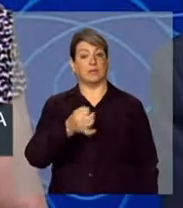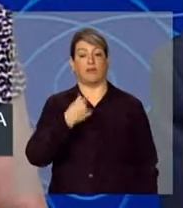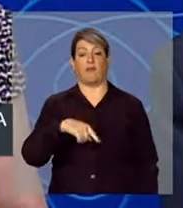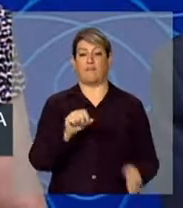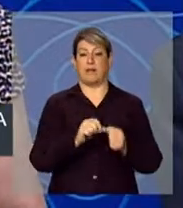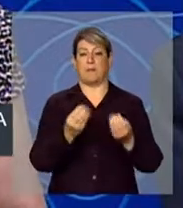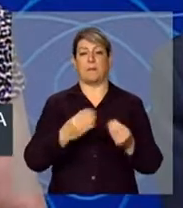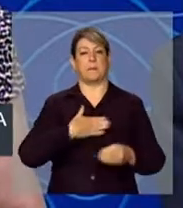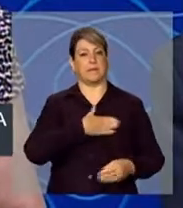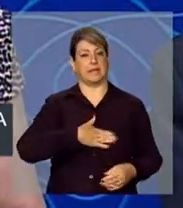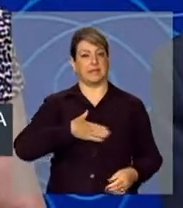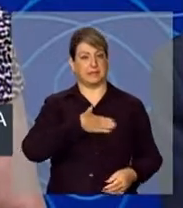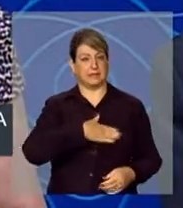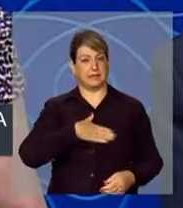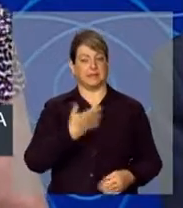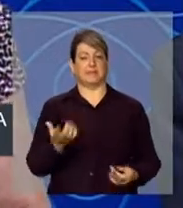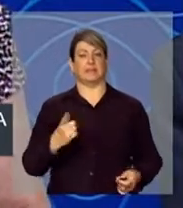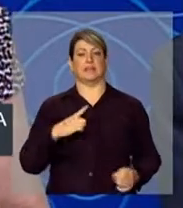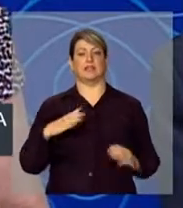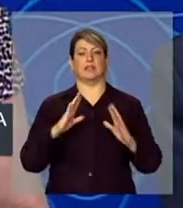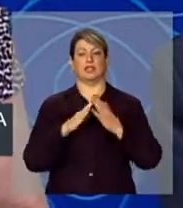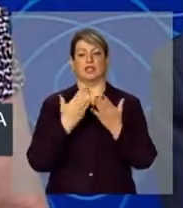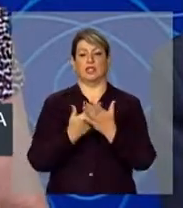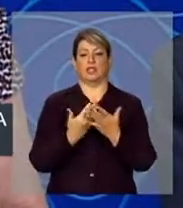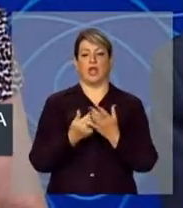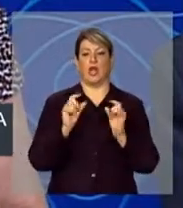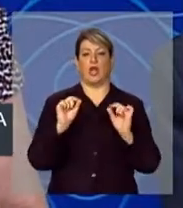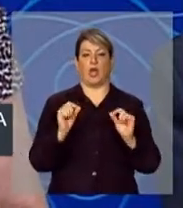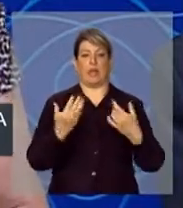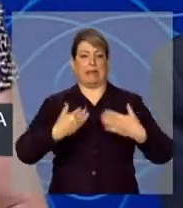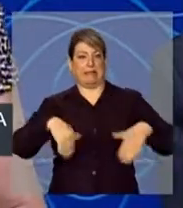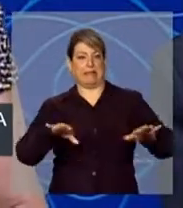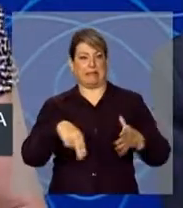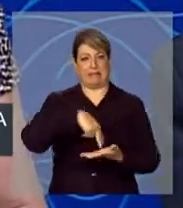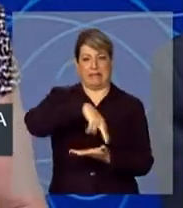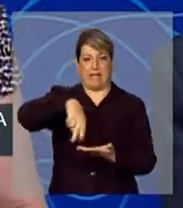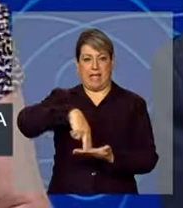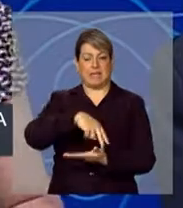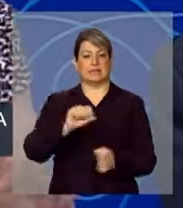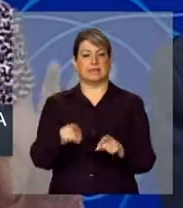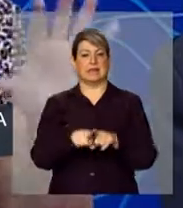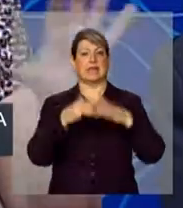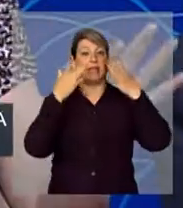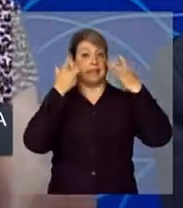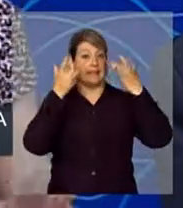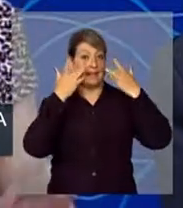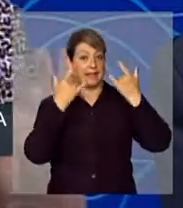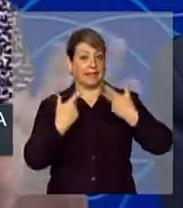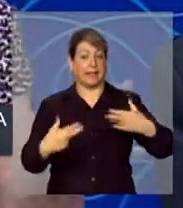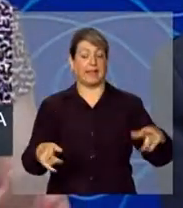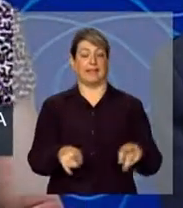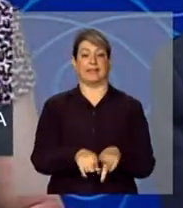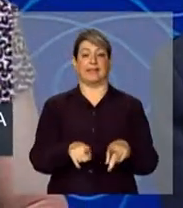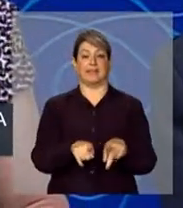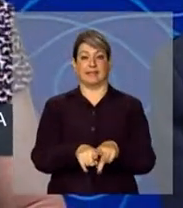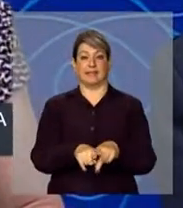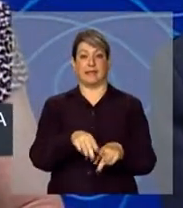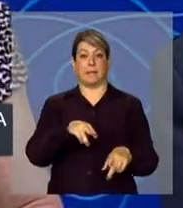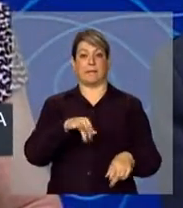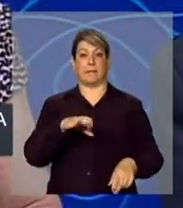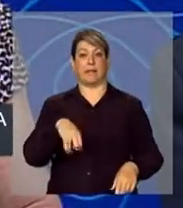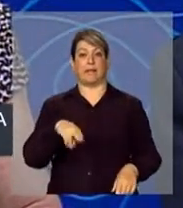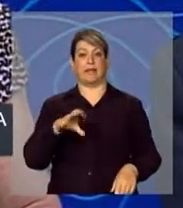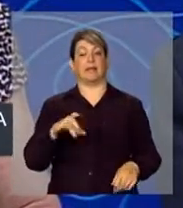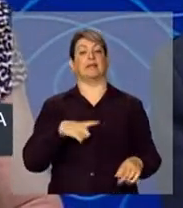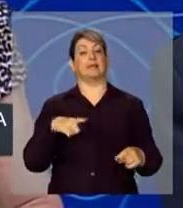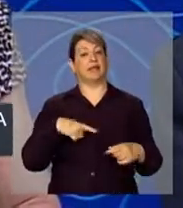muito prazer nas escolas de dança, nas escolas de teatro, nas escolas que o MINK tem acesso e que